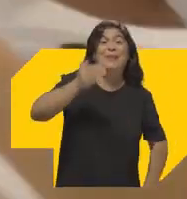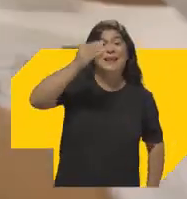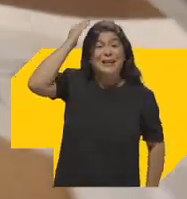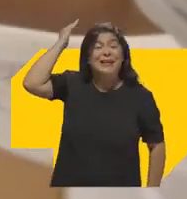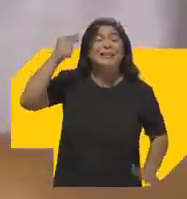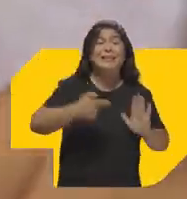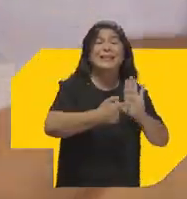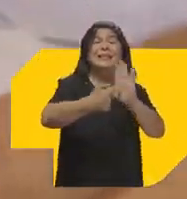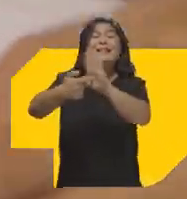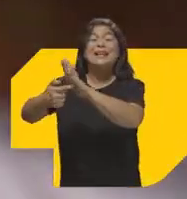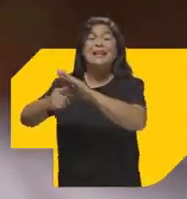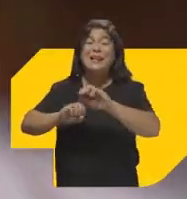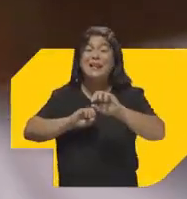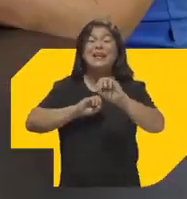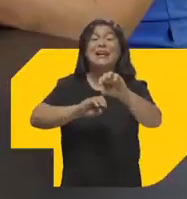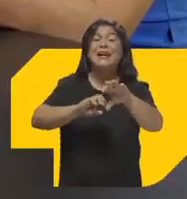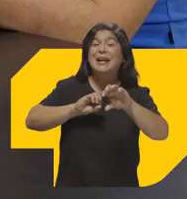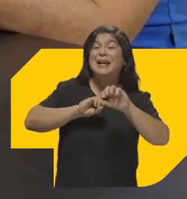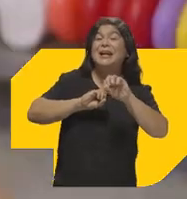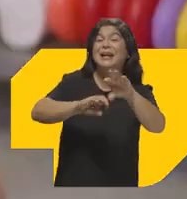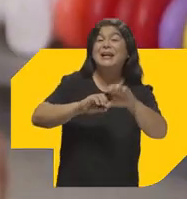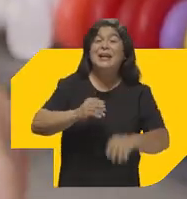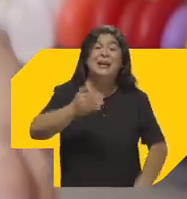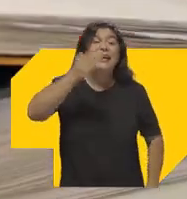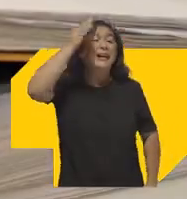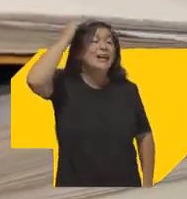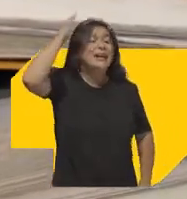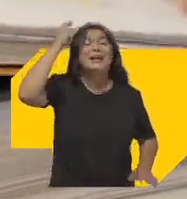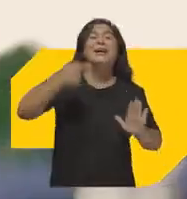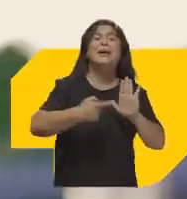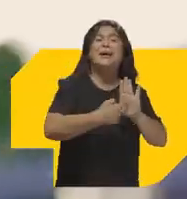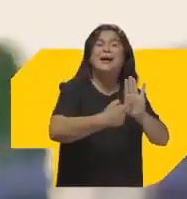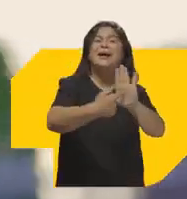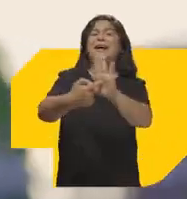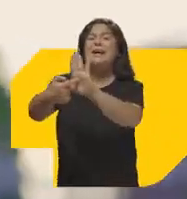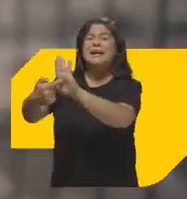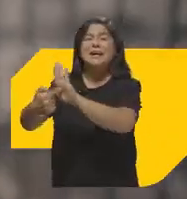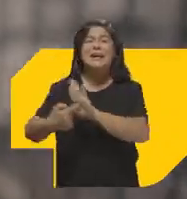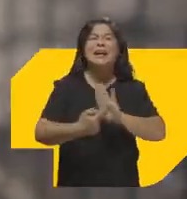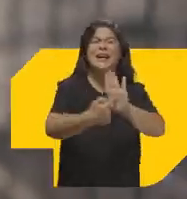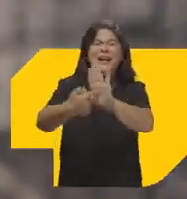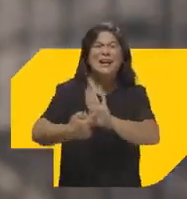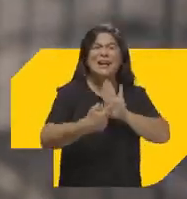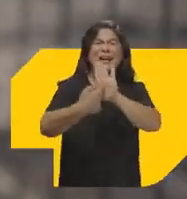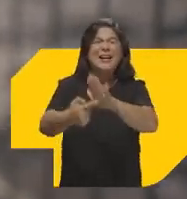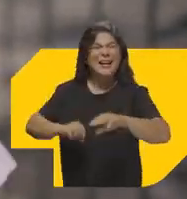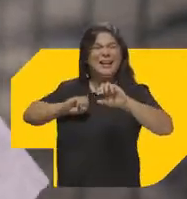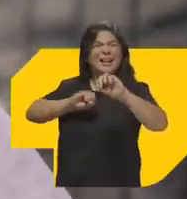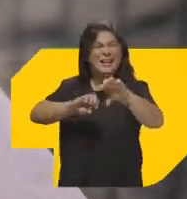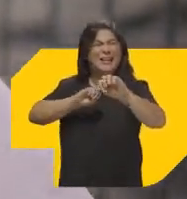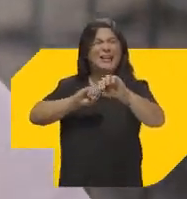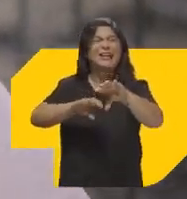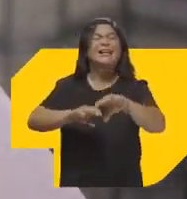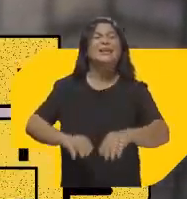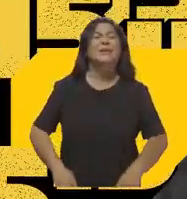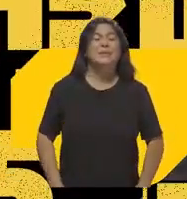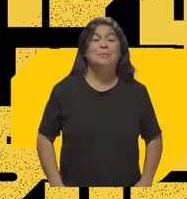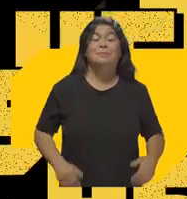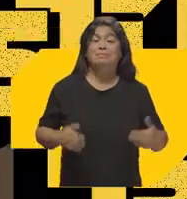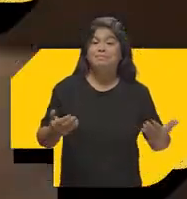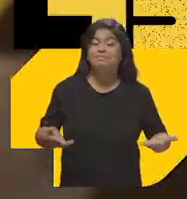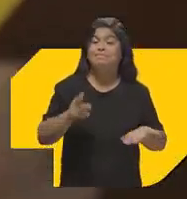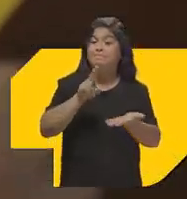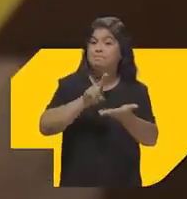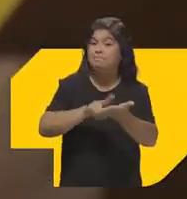Pedro é a cara da educação É Pedro Pedro é o cara Pedro é a cara da educação